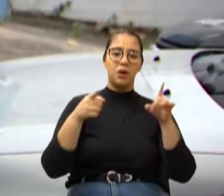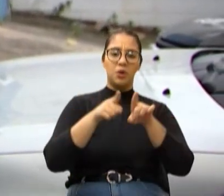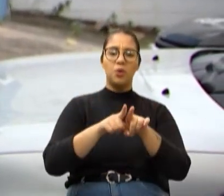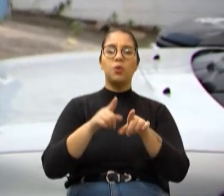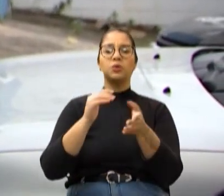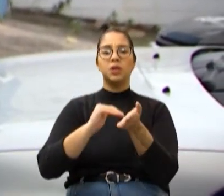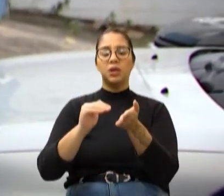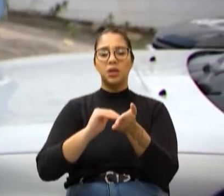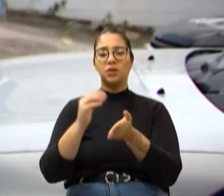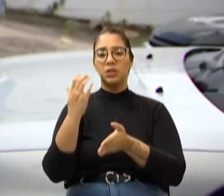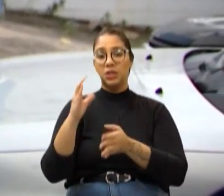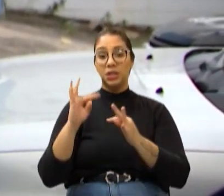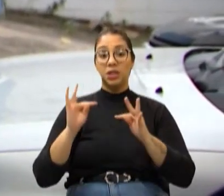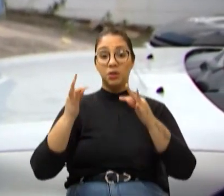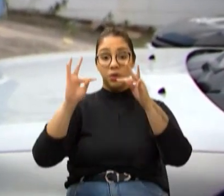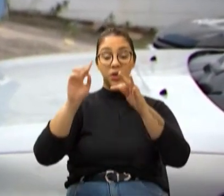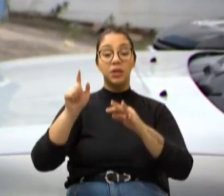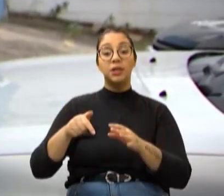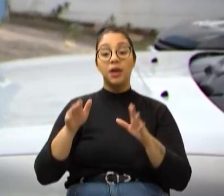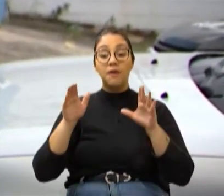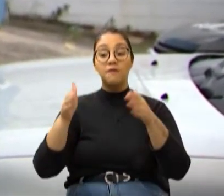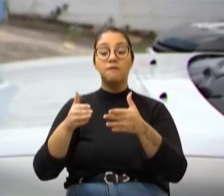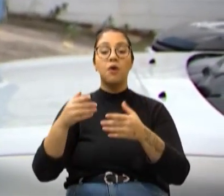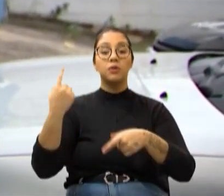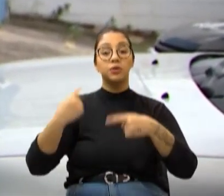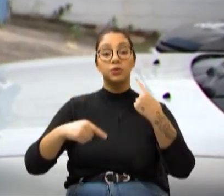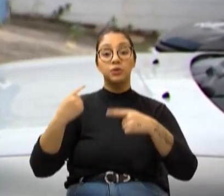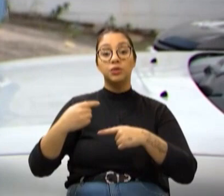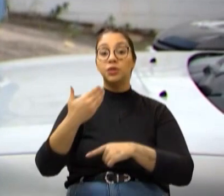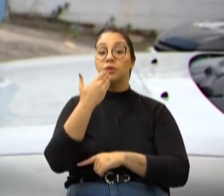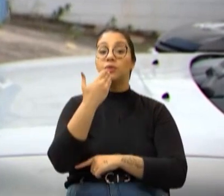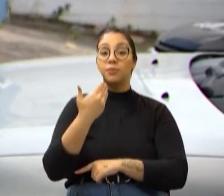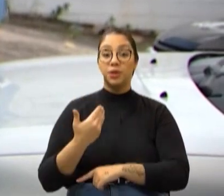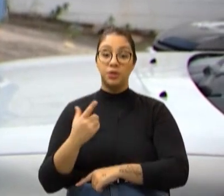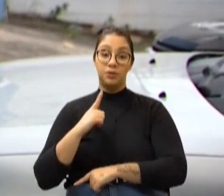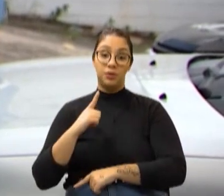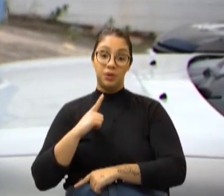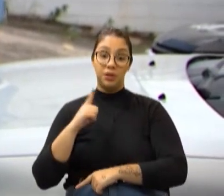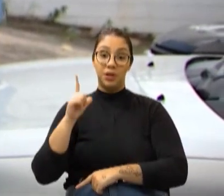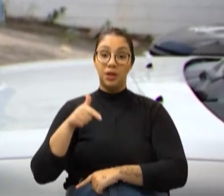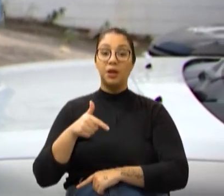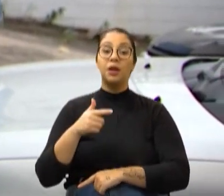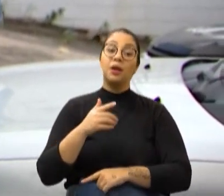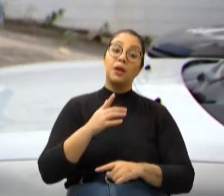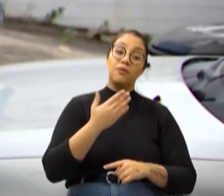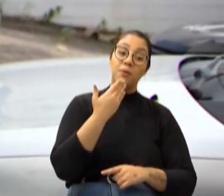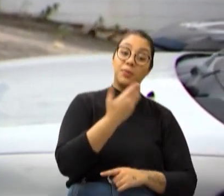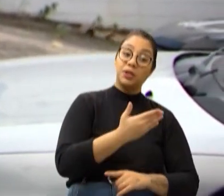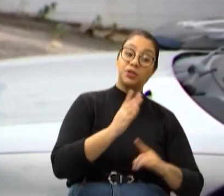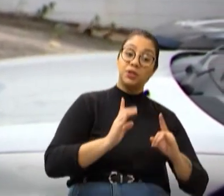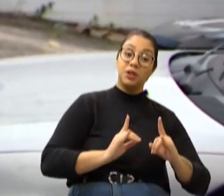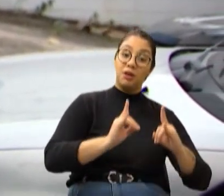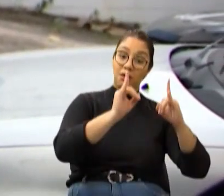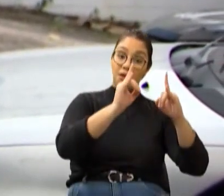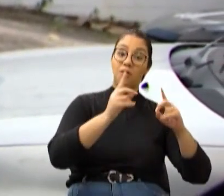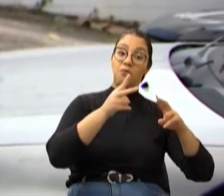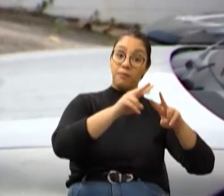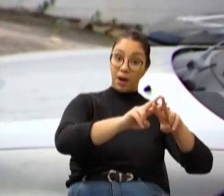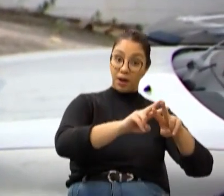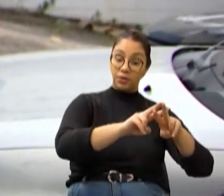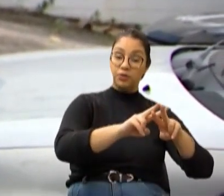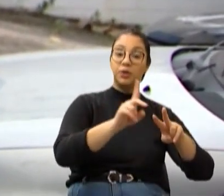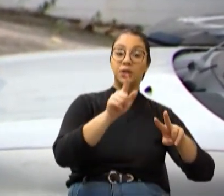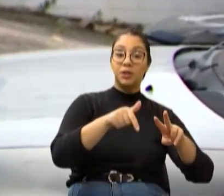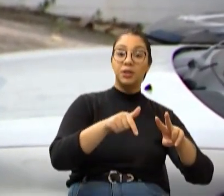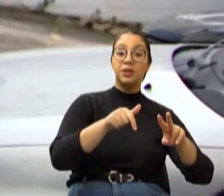reunião agendada com o secretário de Ciência e Tecnologia, justamente para discutir o pedido que ele deve fazer para a